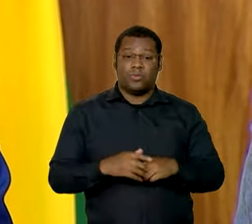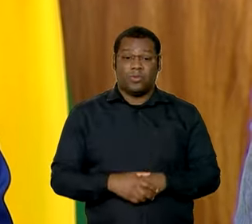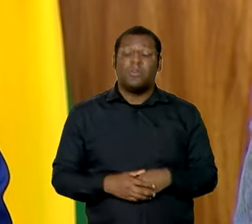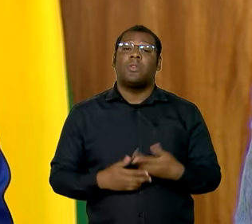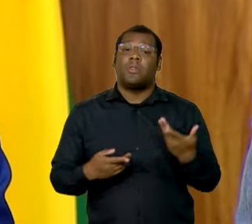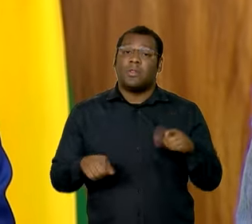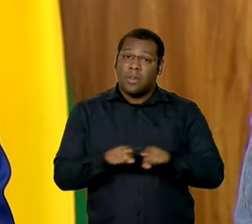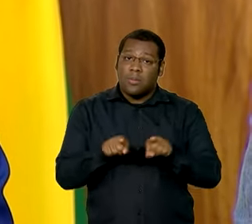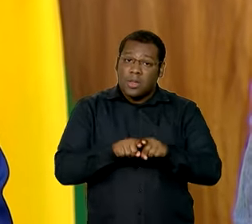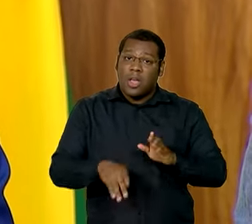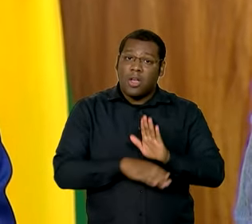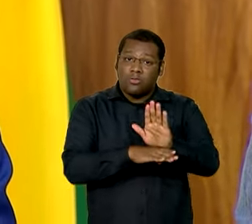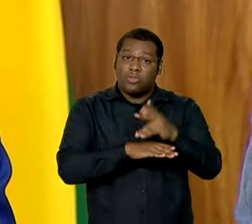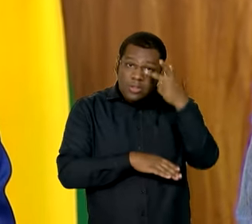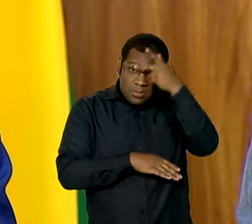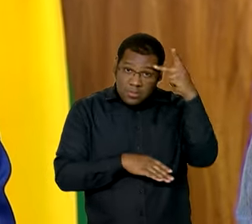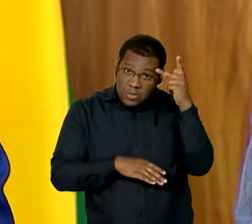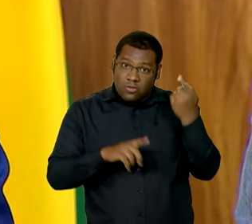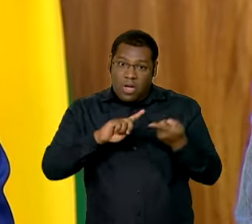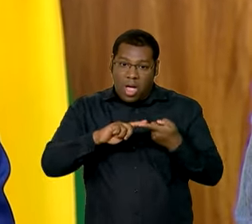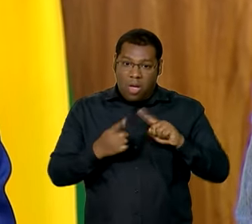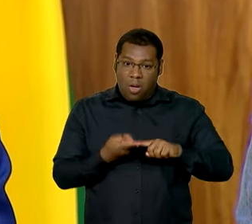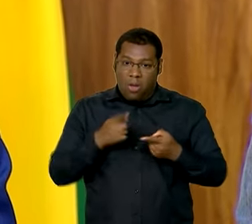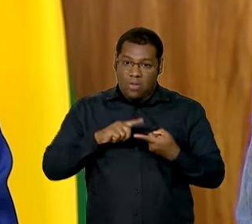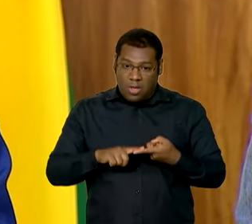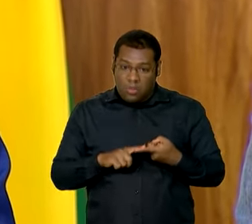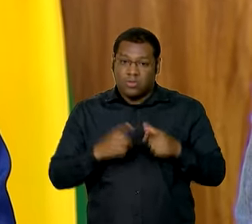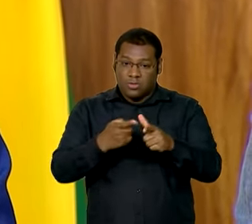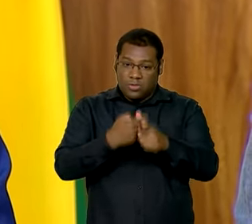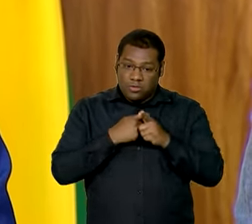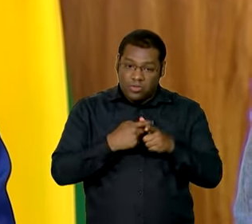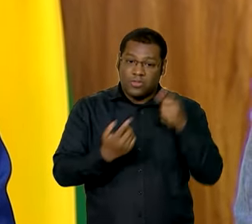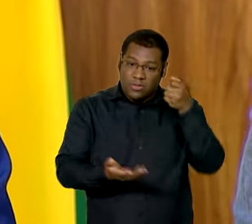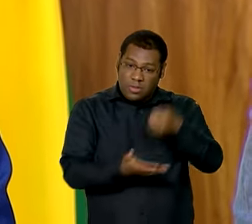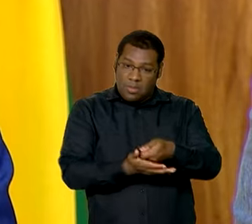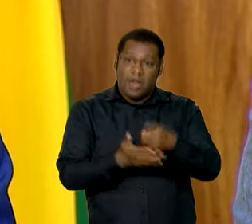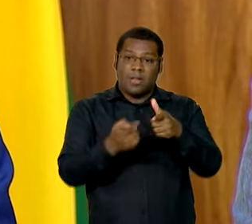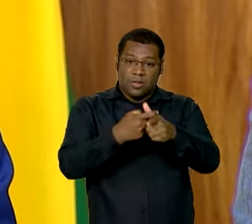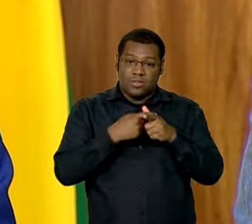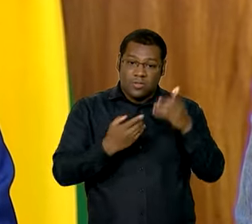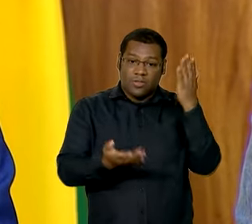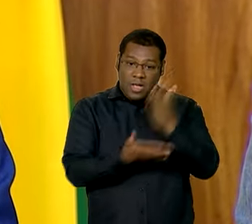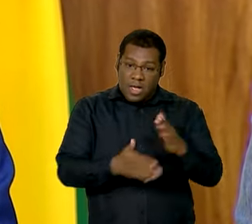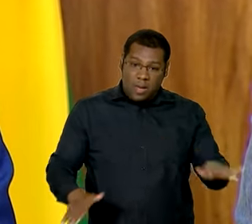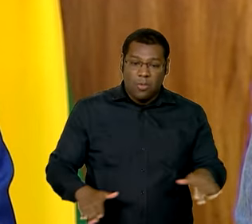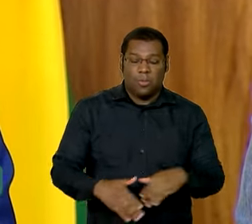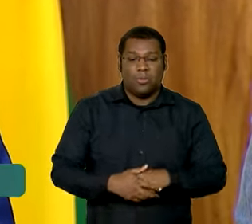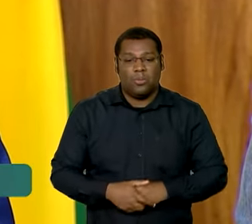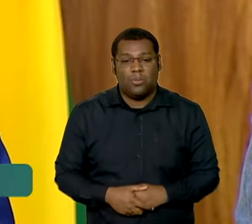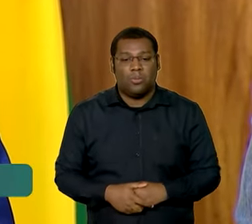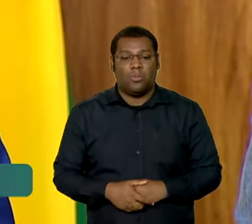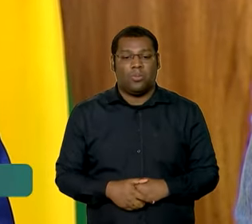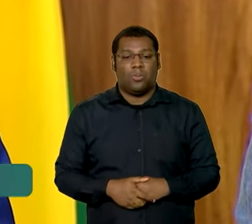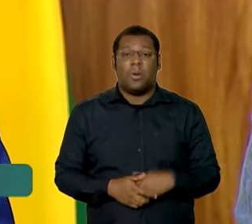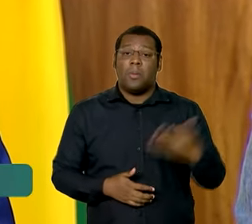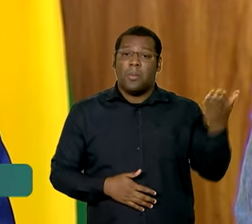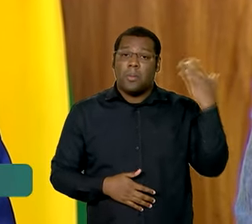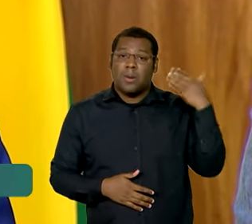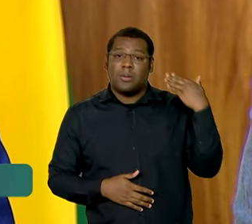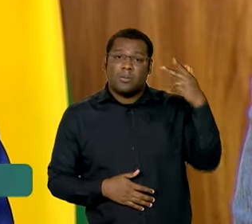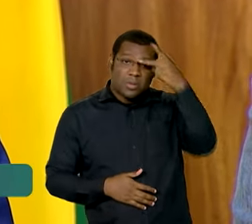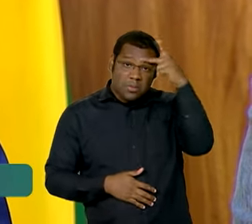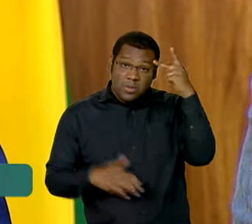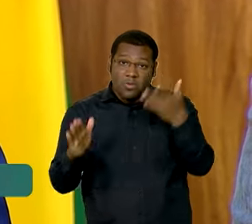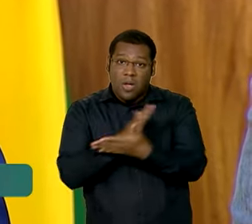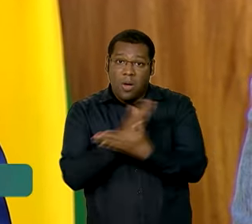renegociação, que era vedada no Pronamp. Então, muita gente inadimplente, sem conseguir renegociar,